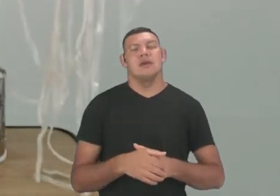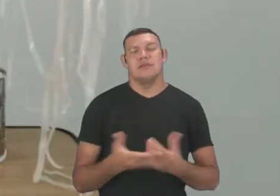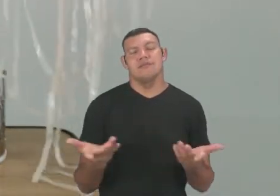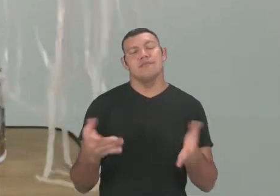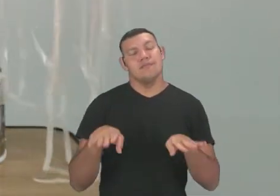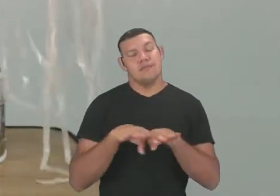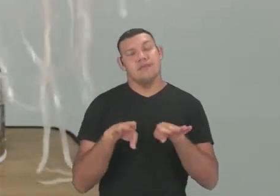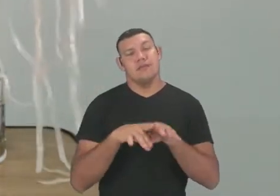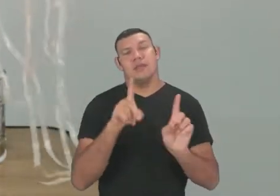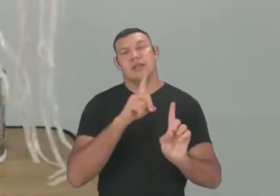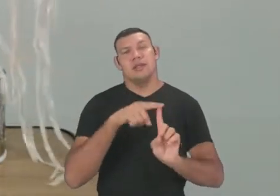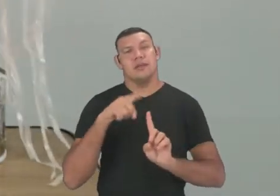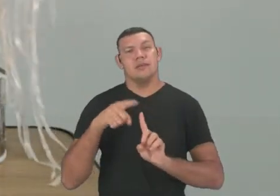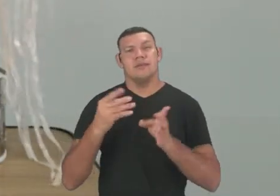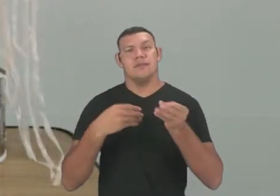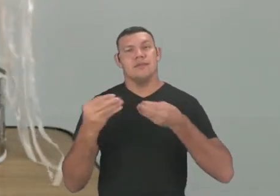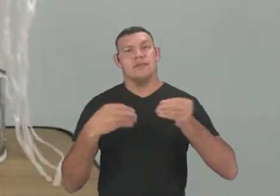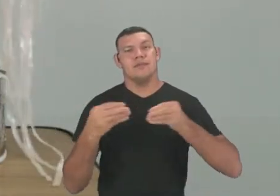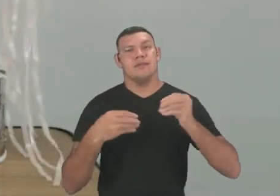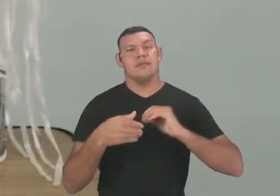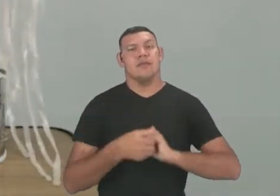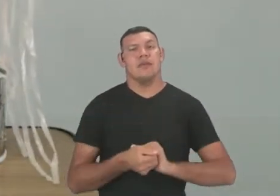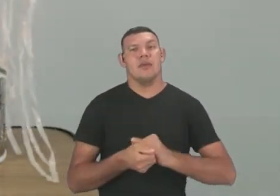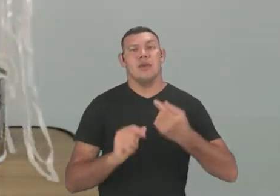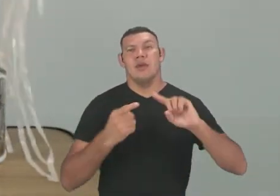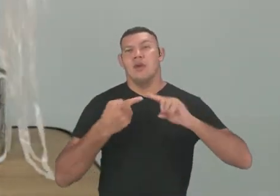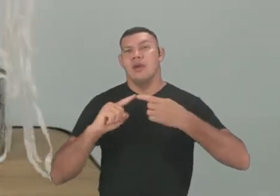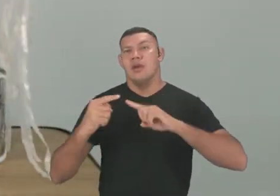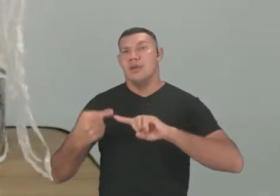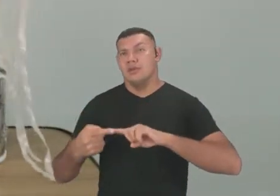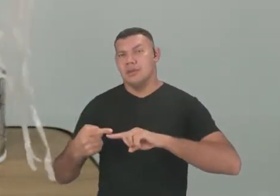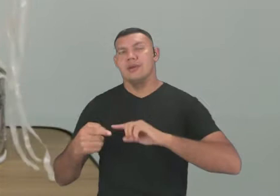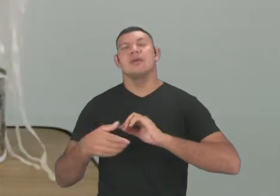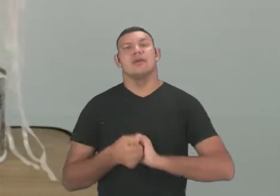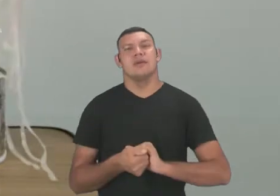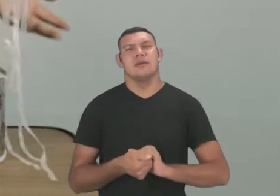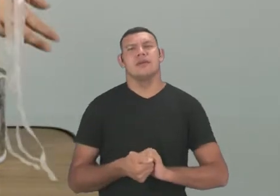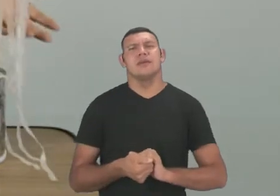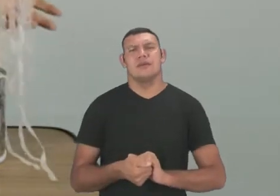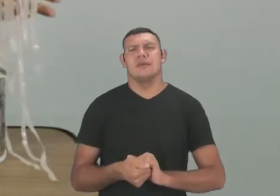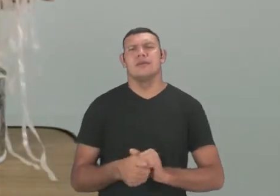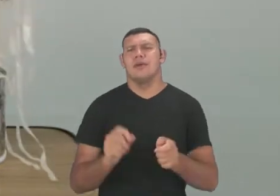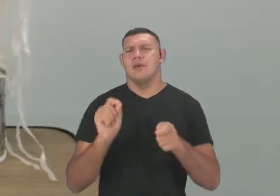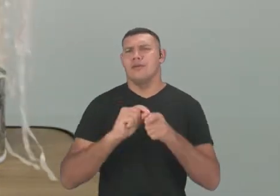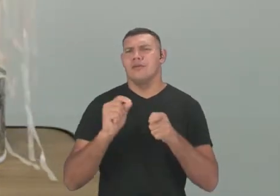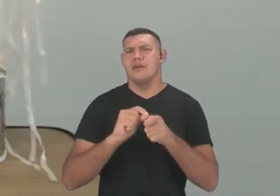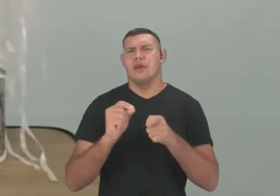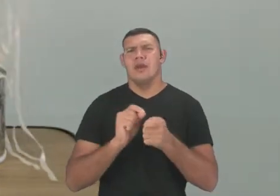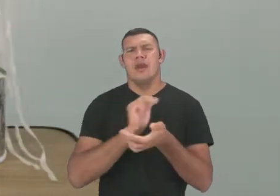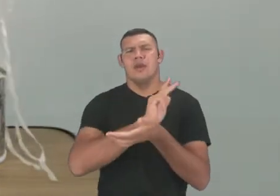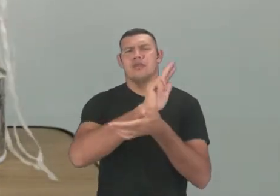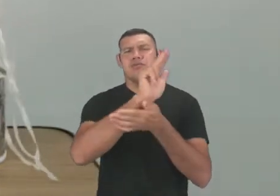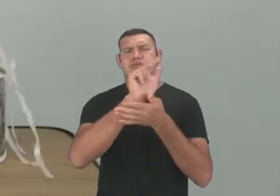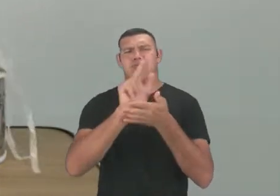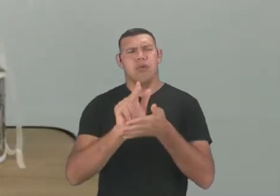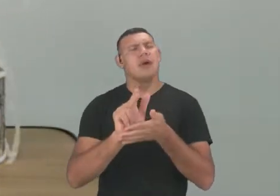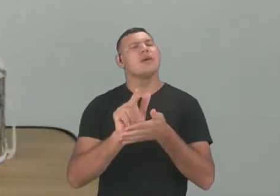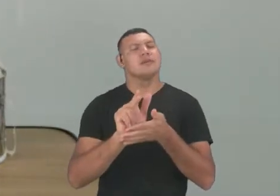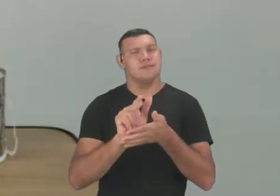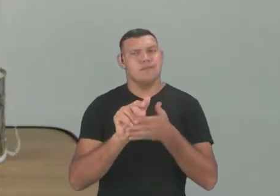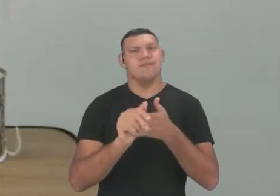Então, esse mesmo objeto, esse objeto foi feito com vários materiais, não um único material.